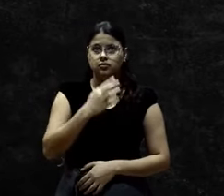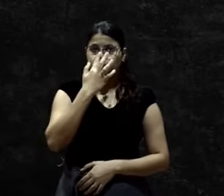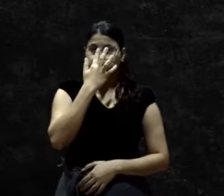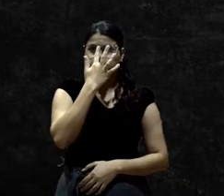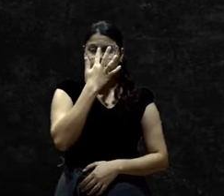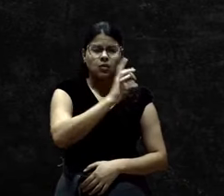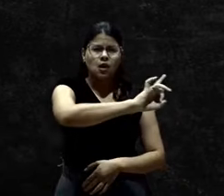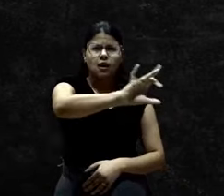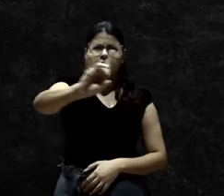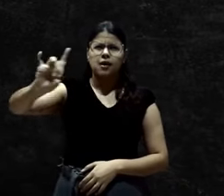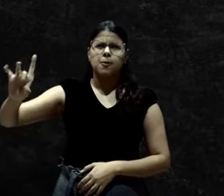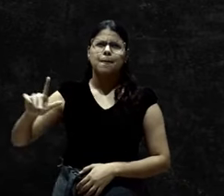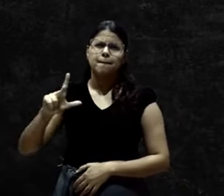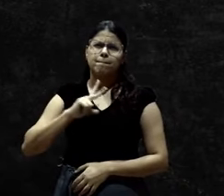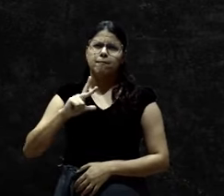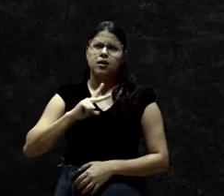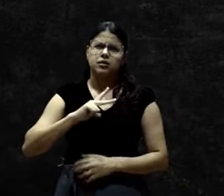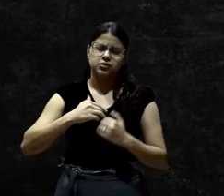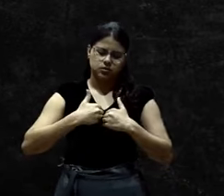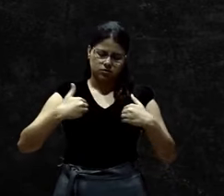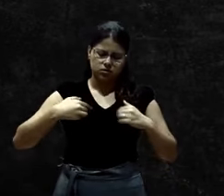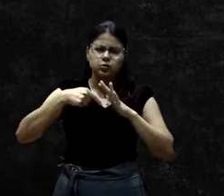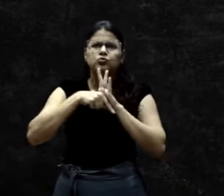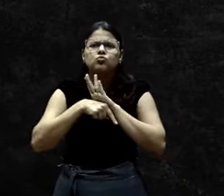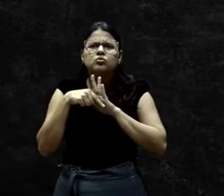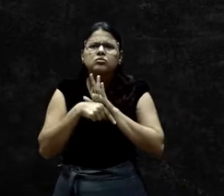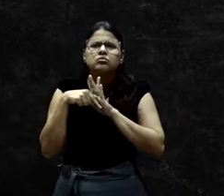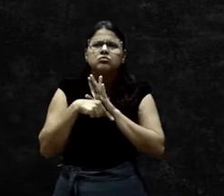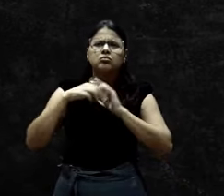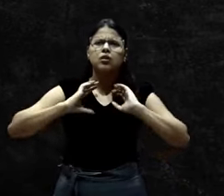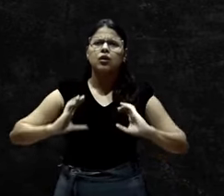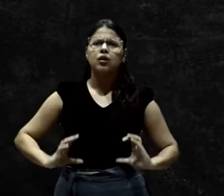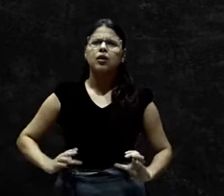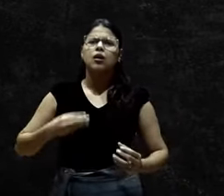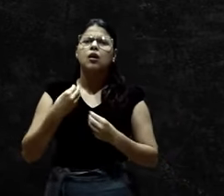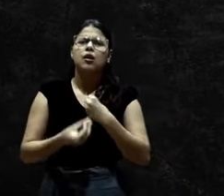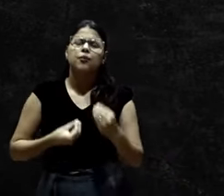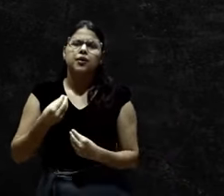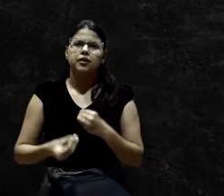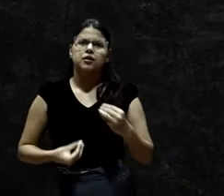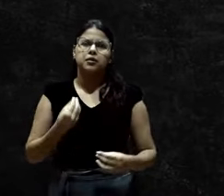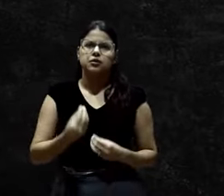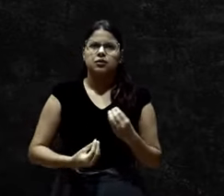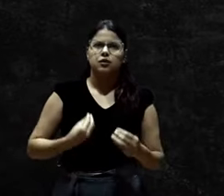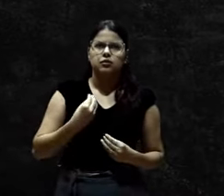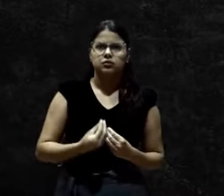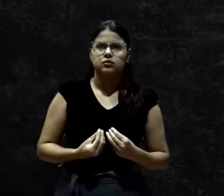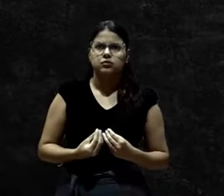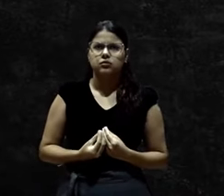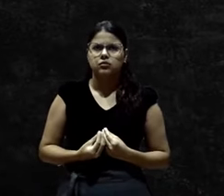Mas que cada um examine o seu próprio modo de agir. E então,